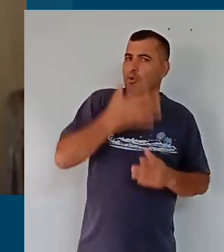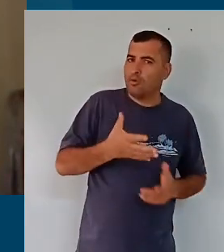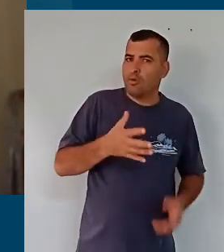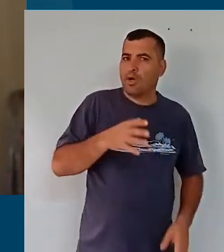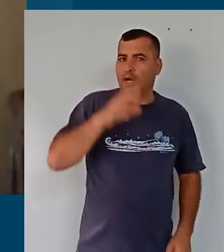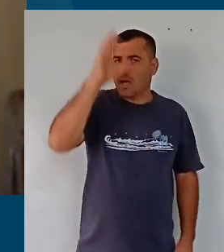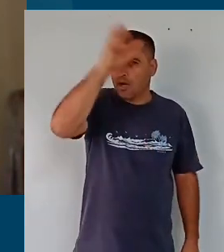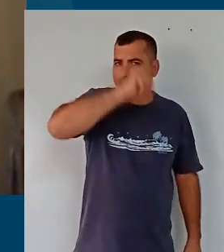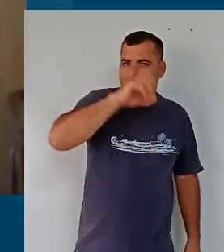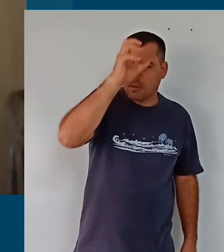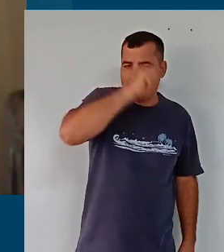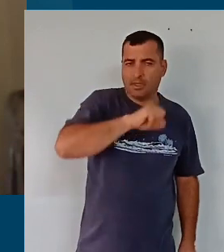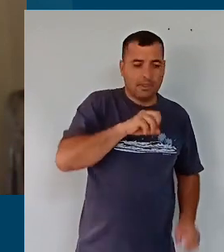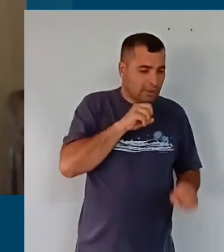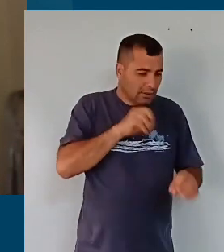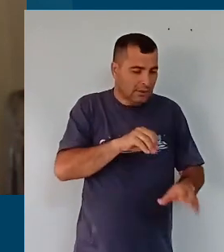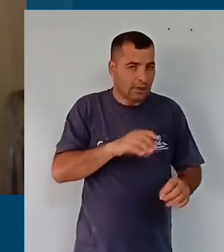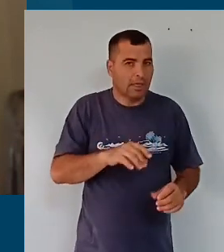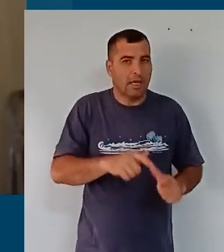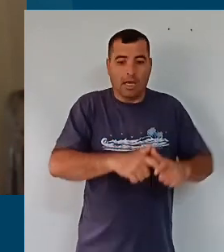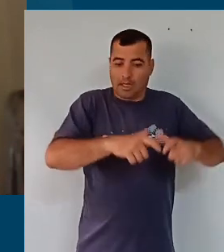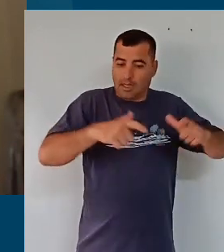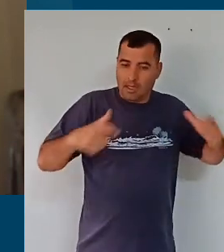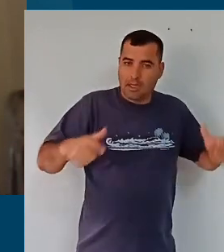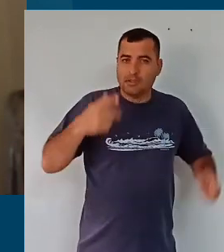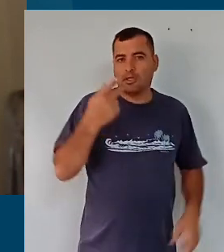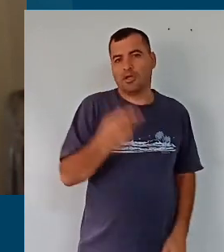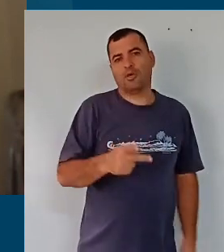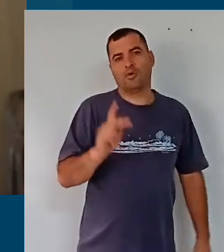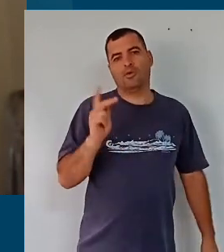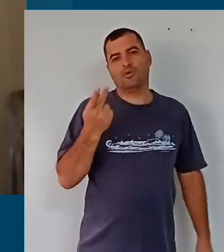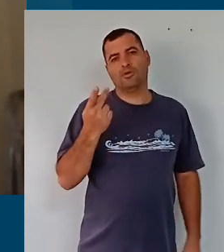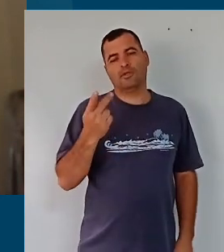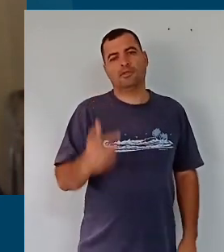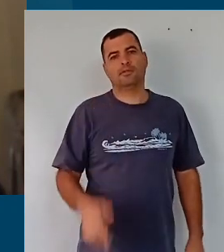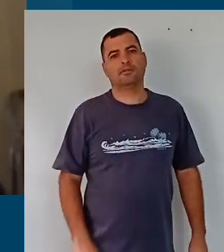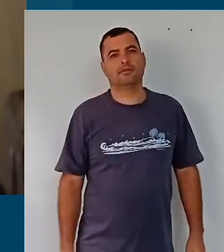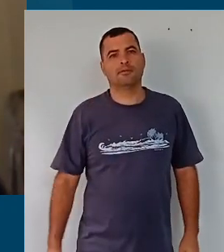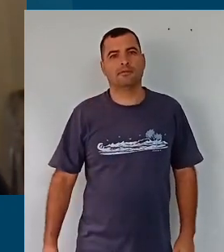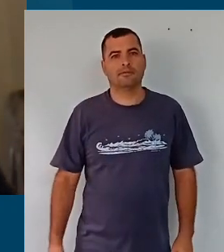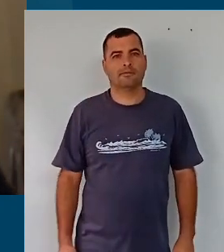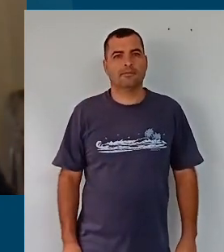e aprender de uma rede grande como a nossa. mudança.